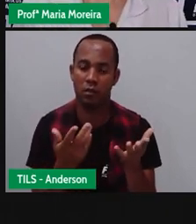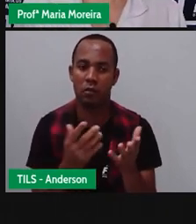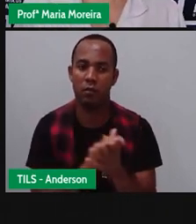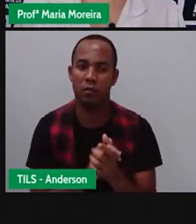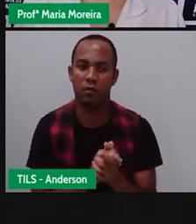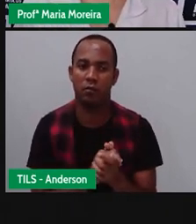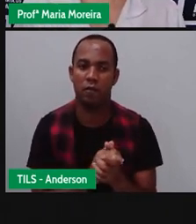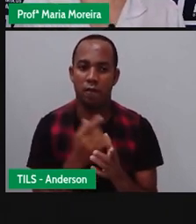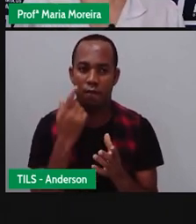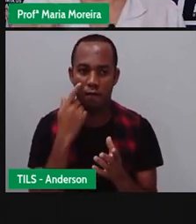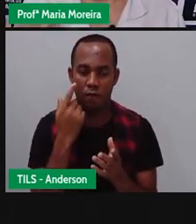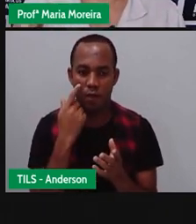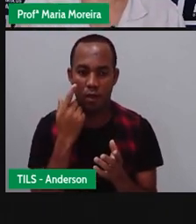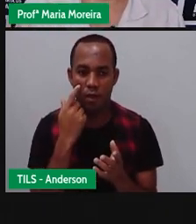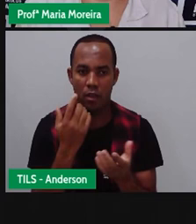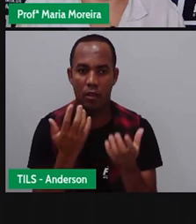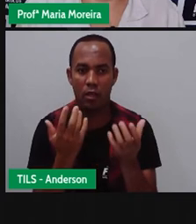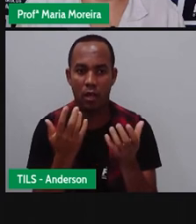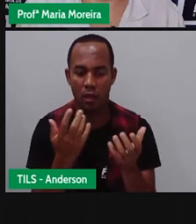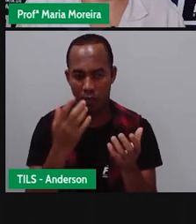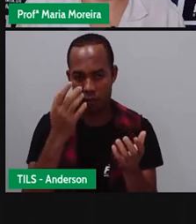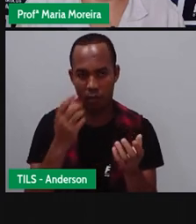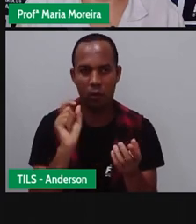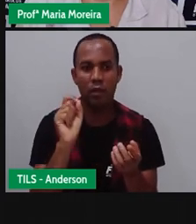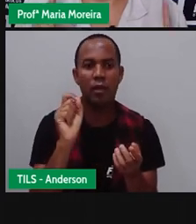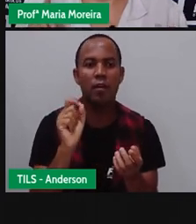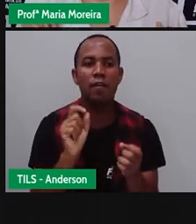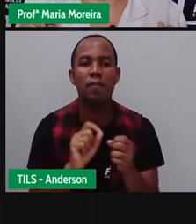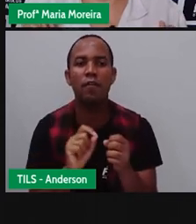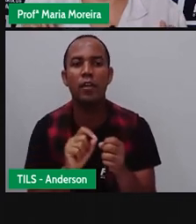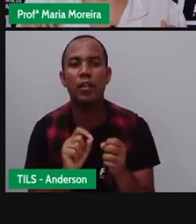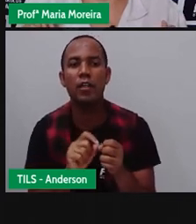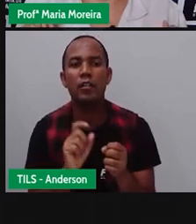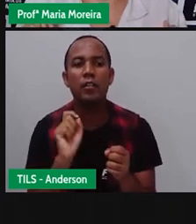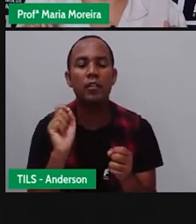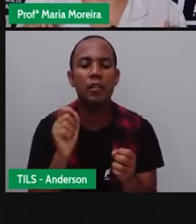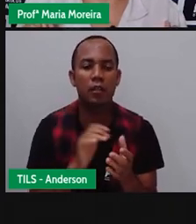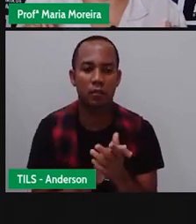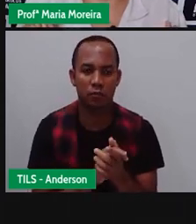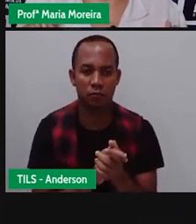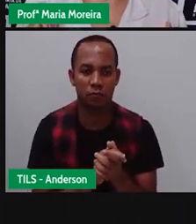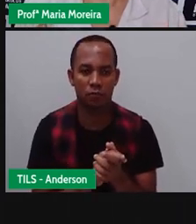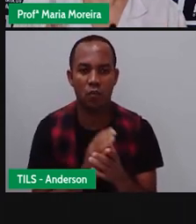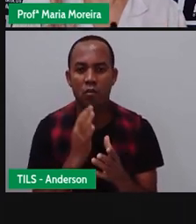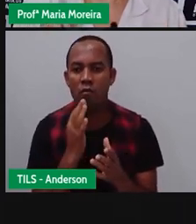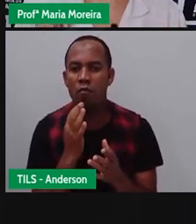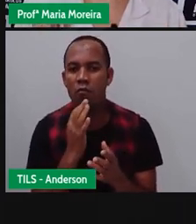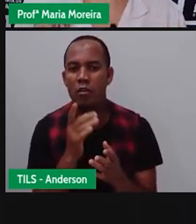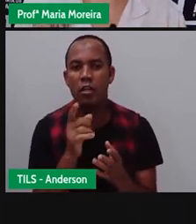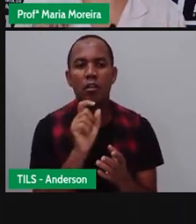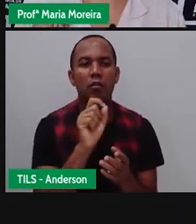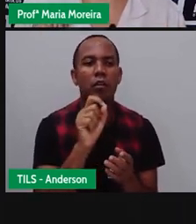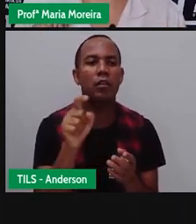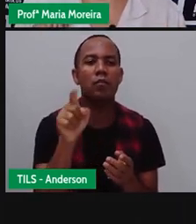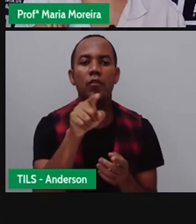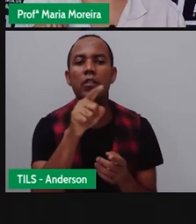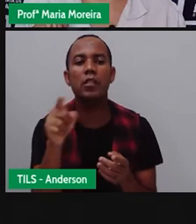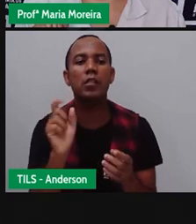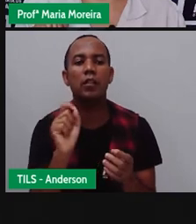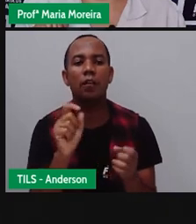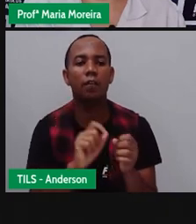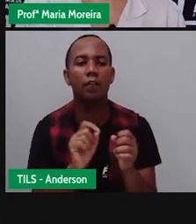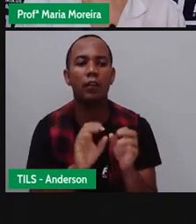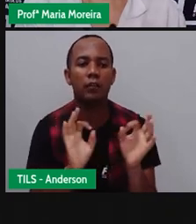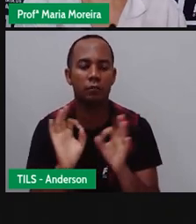ver esses bilhetes. Eu quero saber quem produzir. Vou procurar saber aí de alguns professores que eu conheço da rede, quem é que está produzindo isso aí